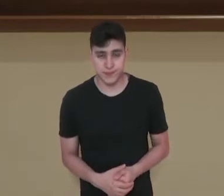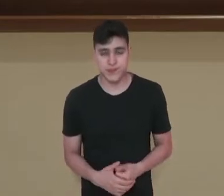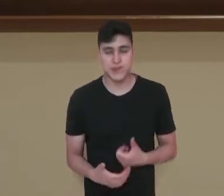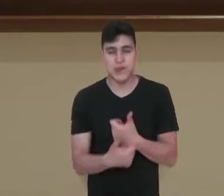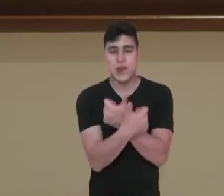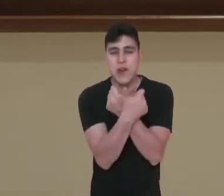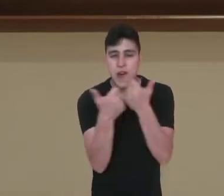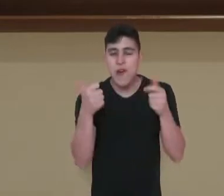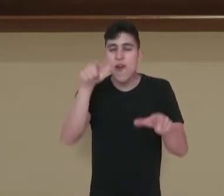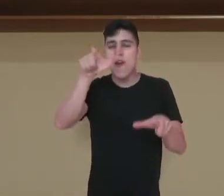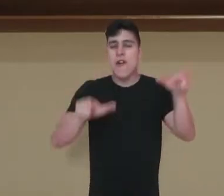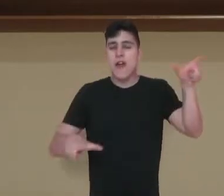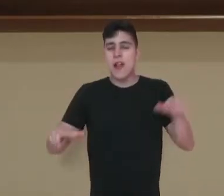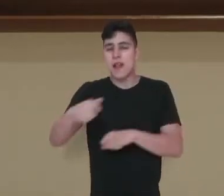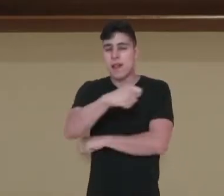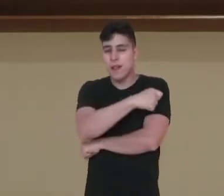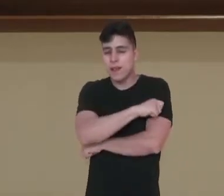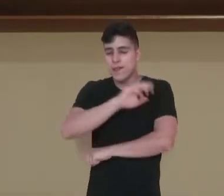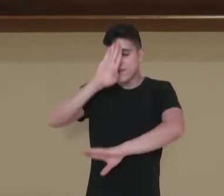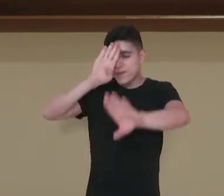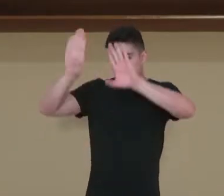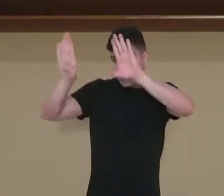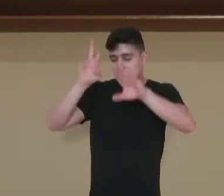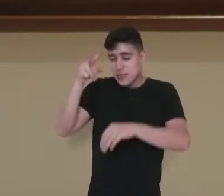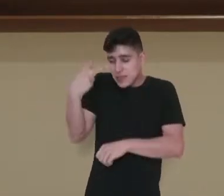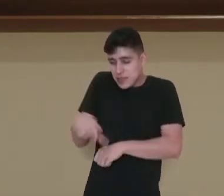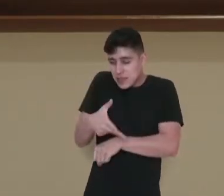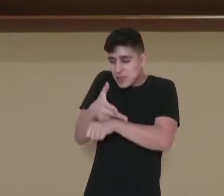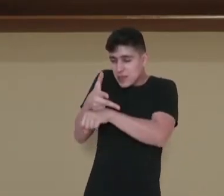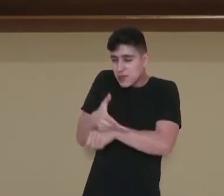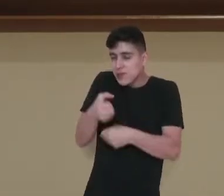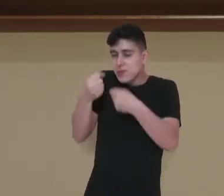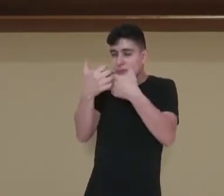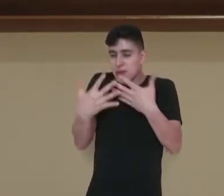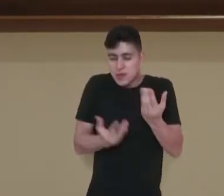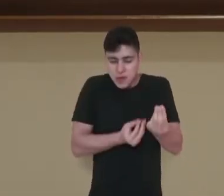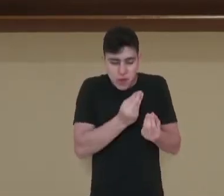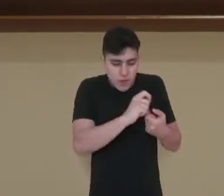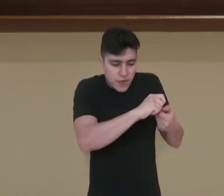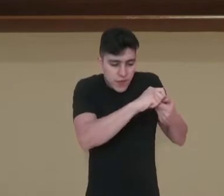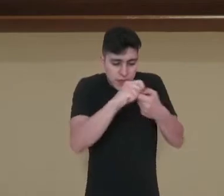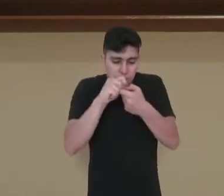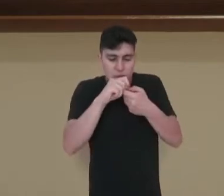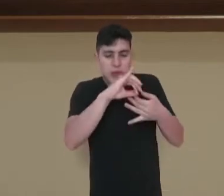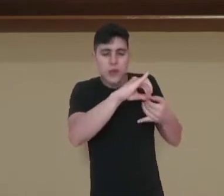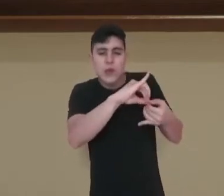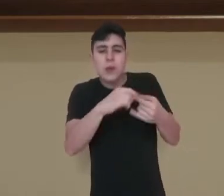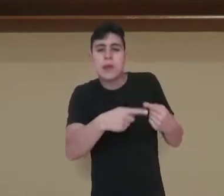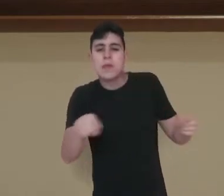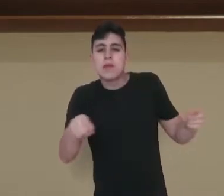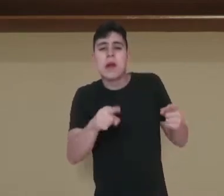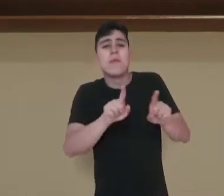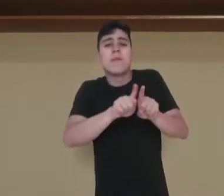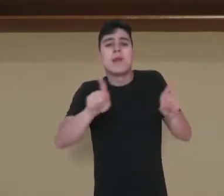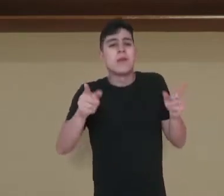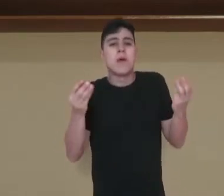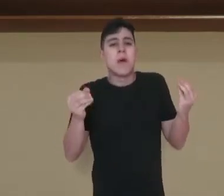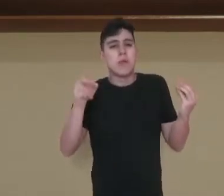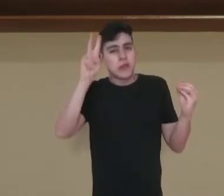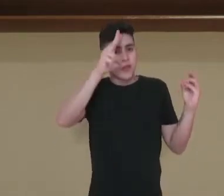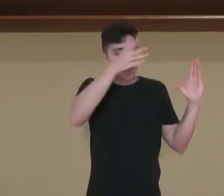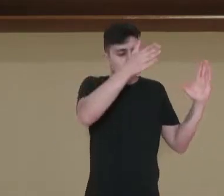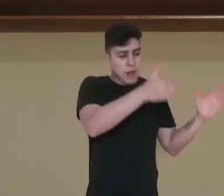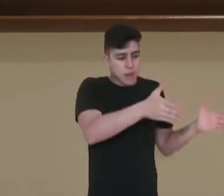Olá, nesse vídeo nós iremos falar sobre construção de instrumentos musicais ao longo da história. O foco aqui é